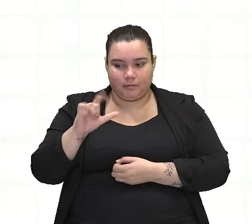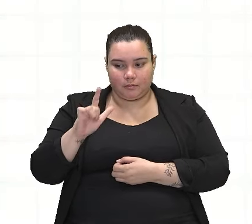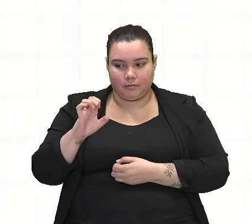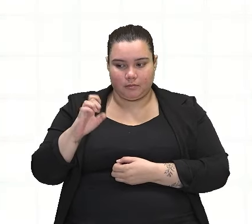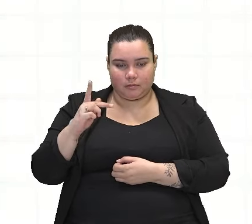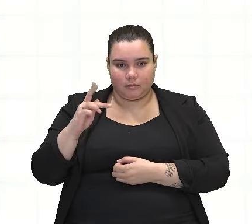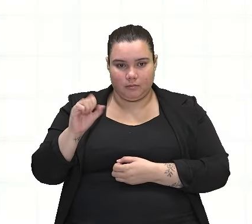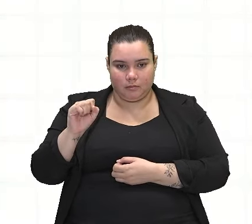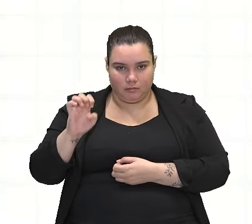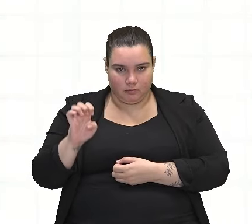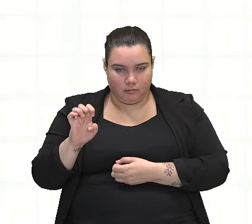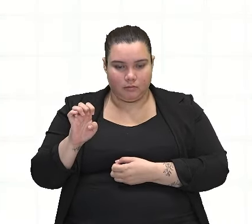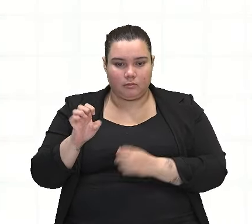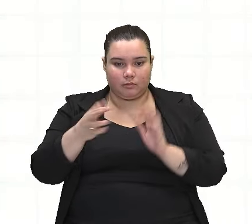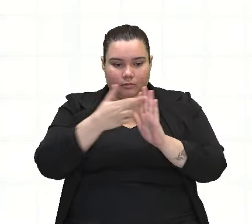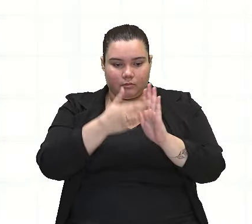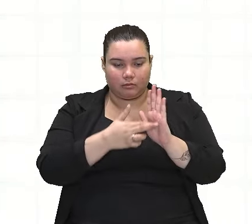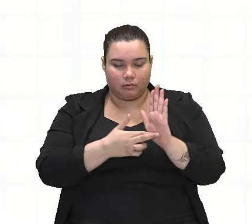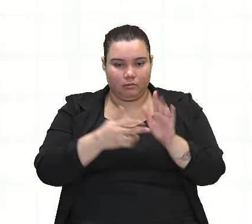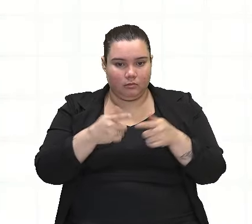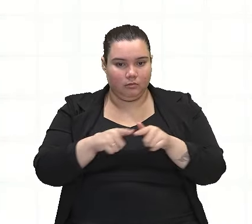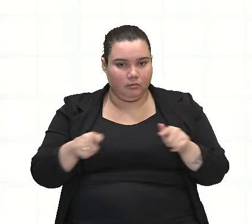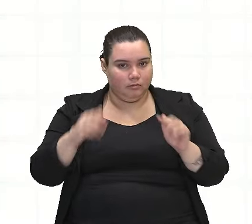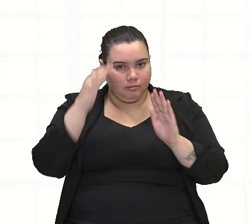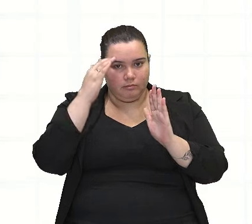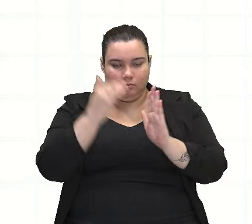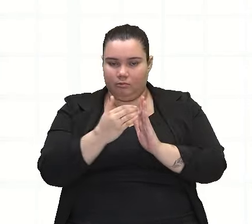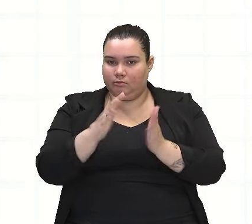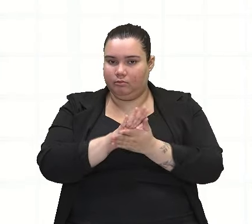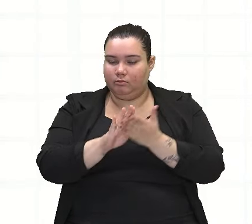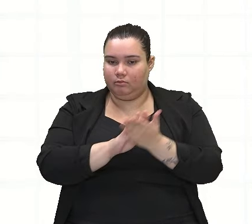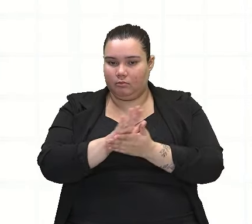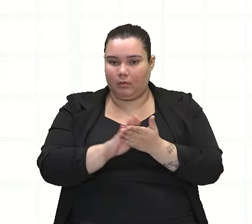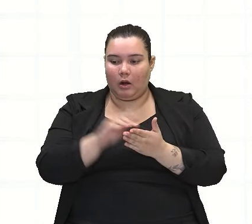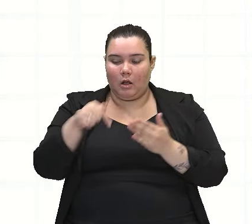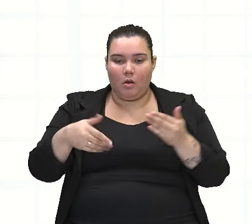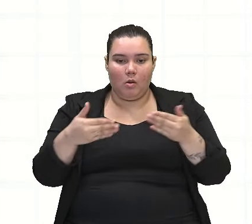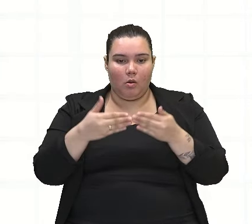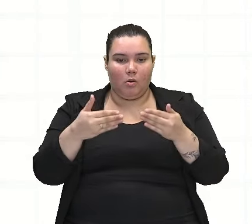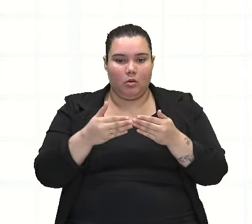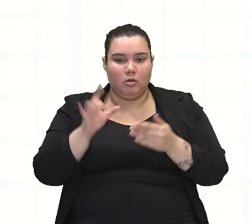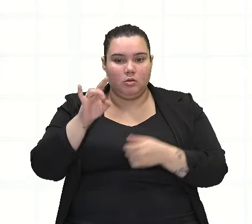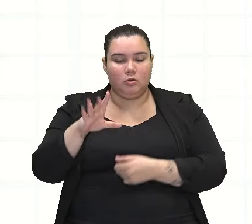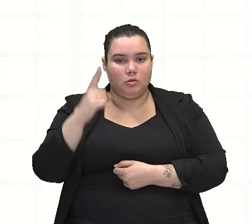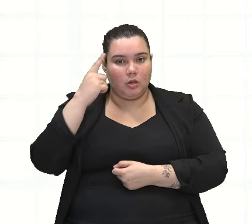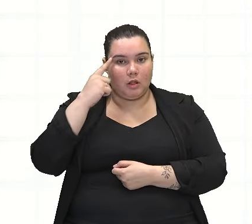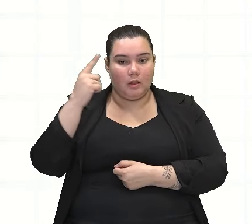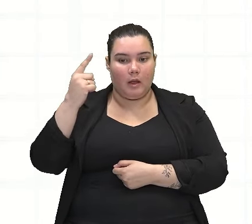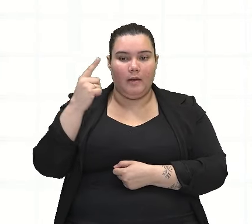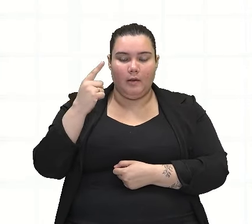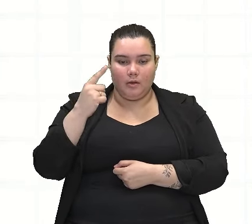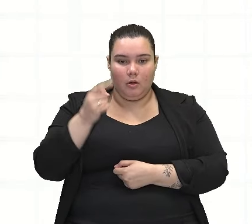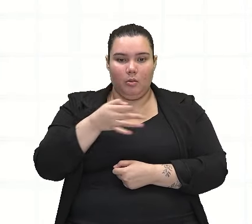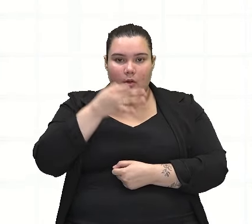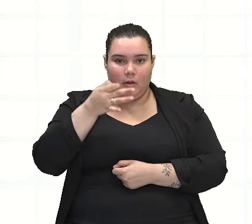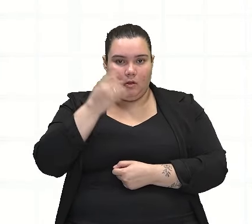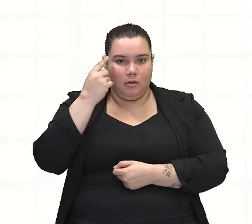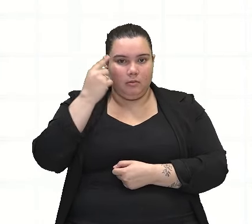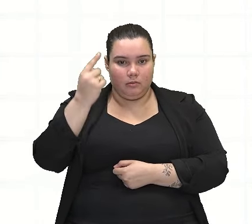regra gramatical. Nós vamos ter a concordância, muitas vezes, com uma ideia, certo?